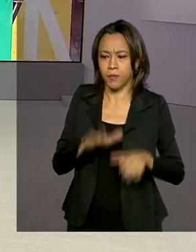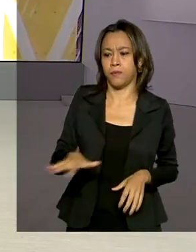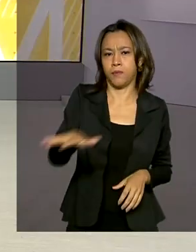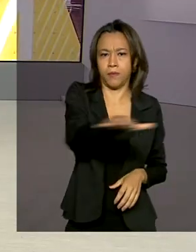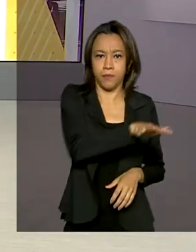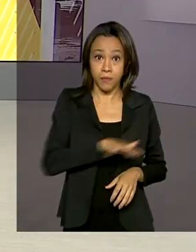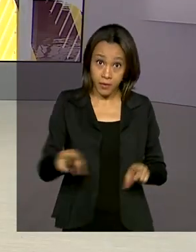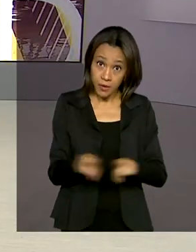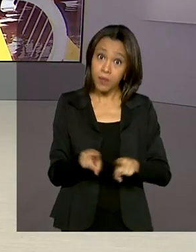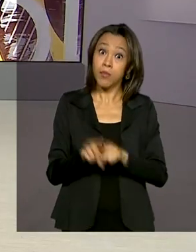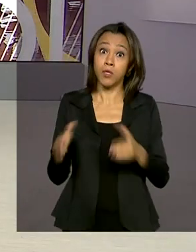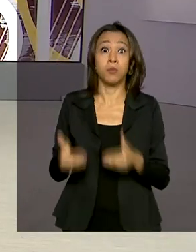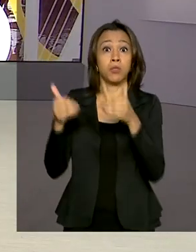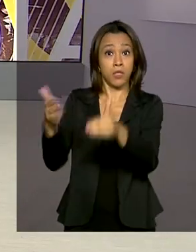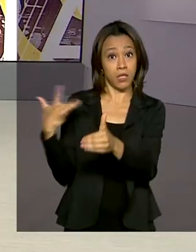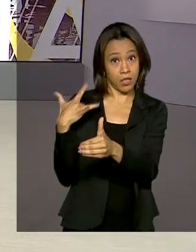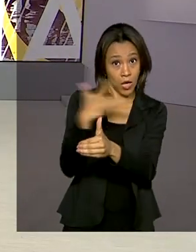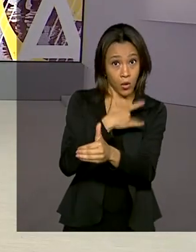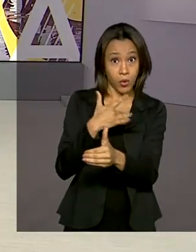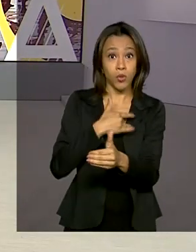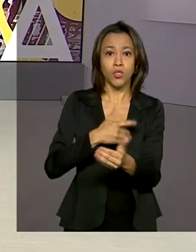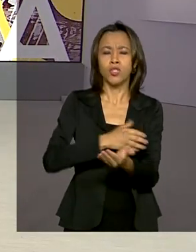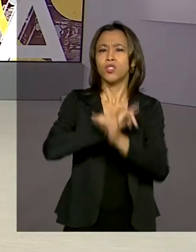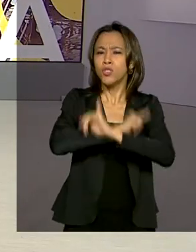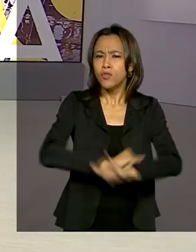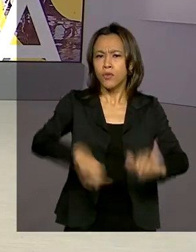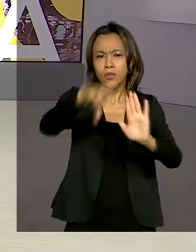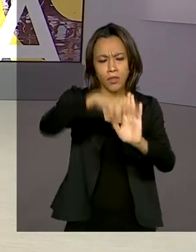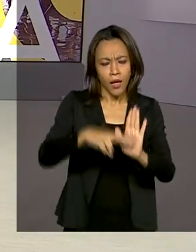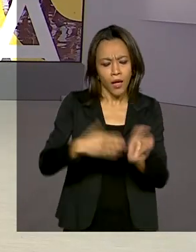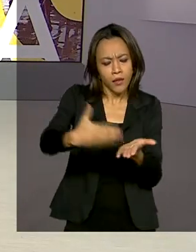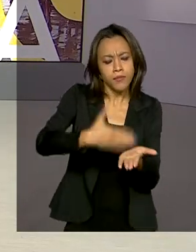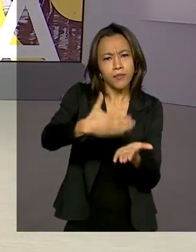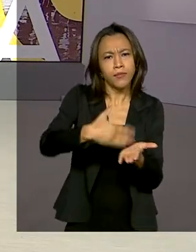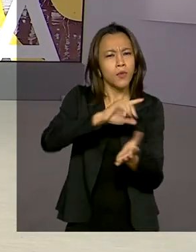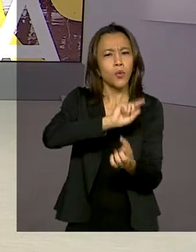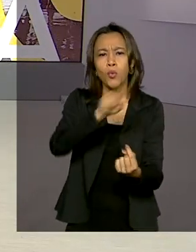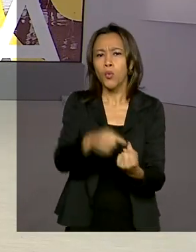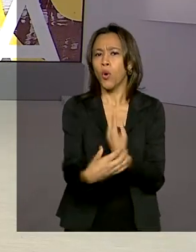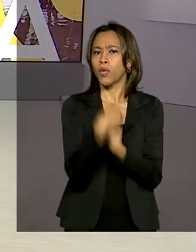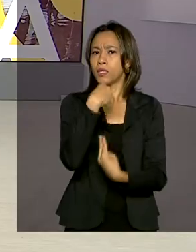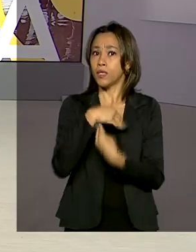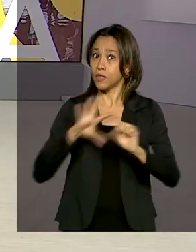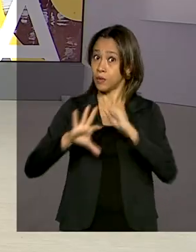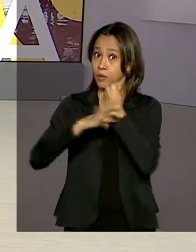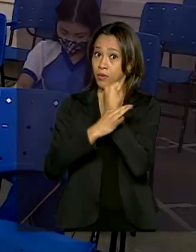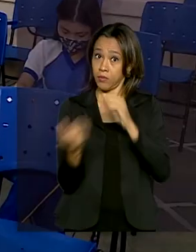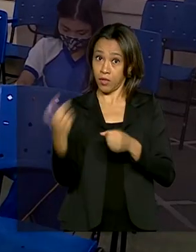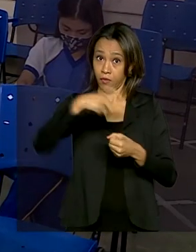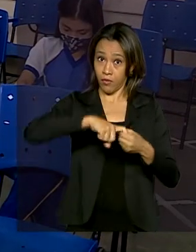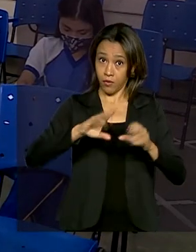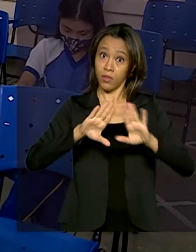da Saúde também publicou um guia com orientações de segurança para a volta segura às aulas. O guia